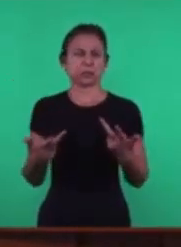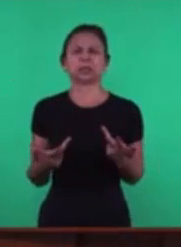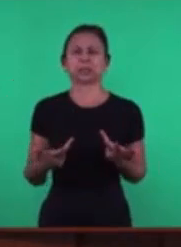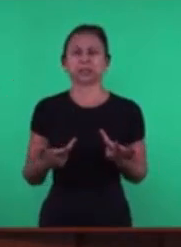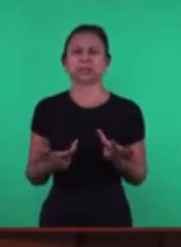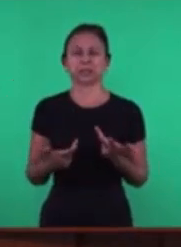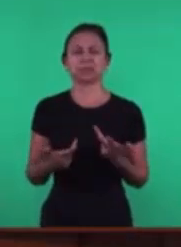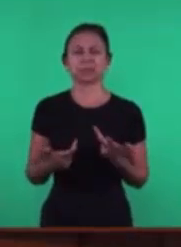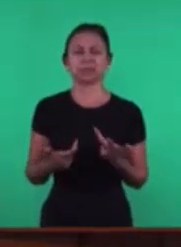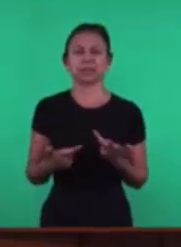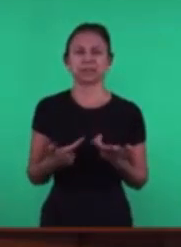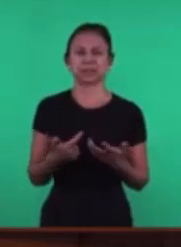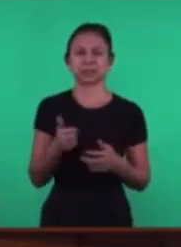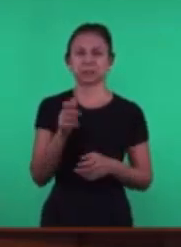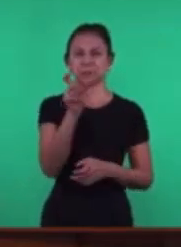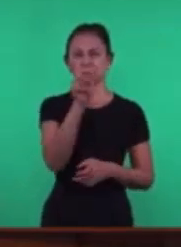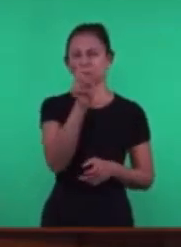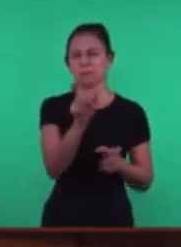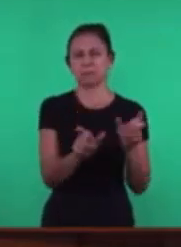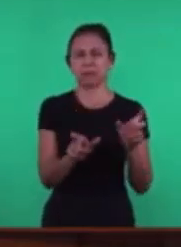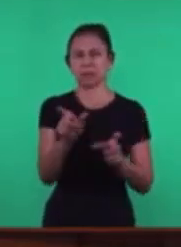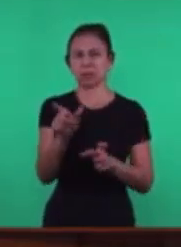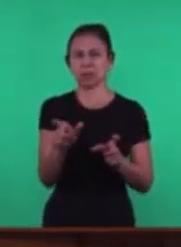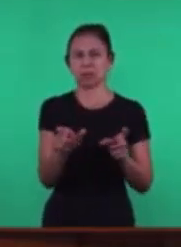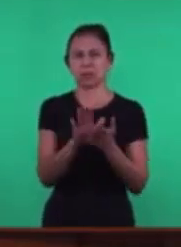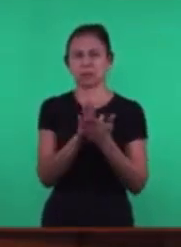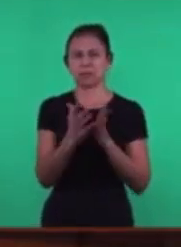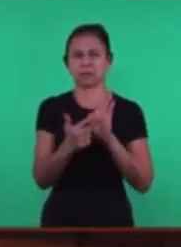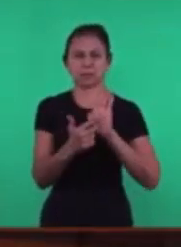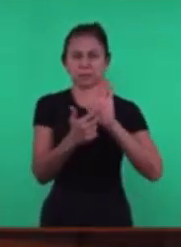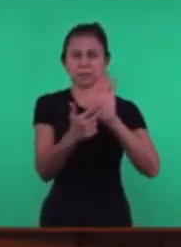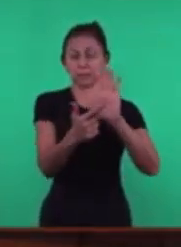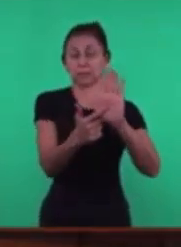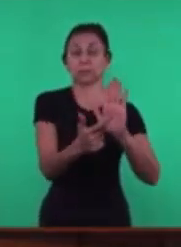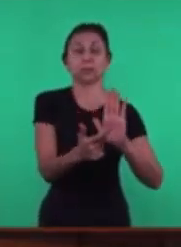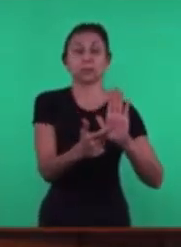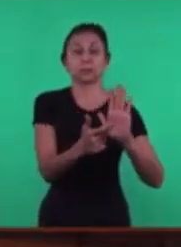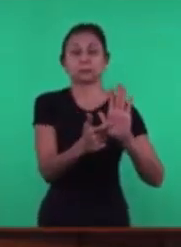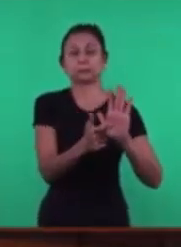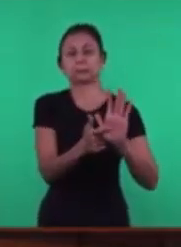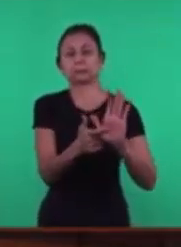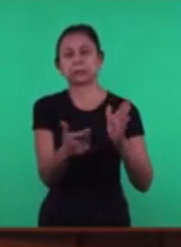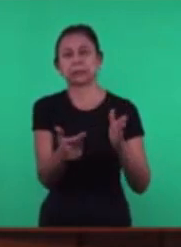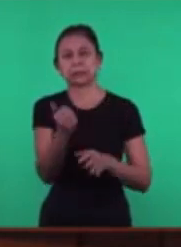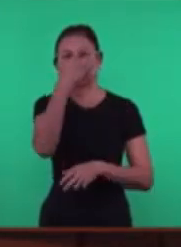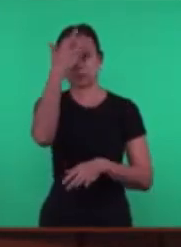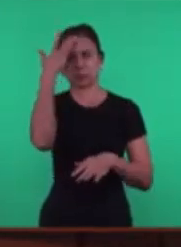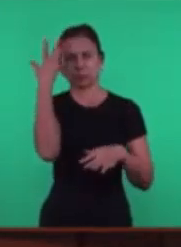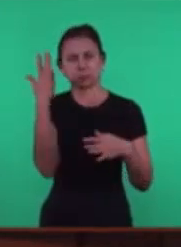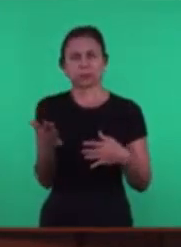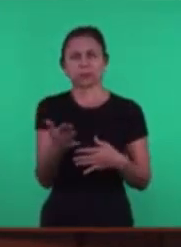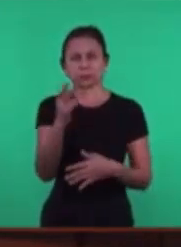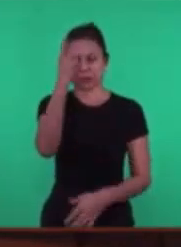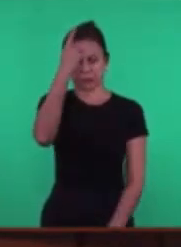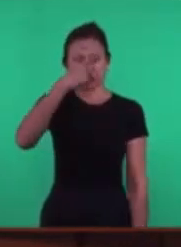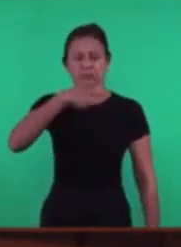pessoas Que estão descritas Até num texto Da palavra Que fala Homens amantes De si mesmo